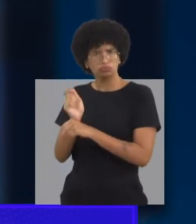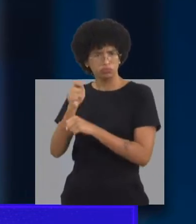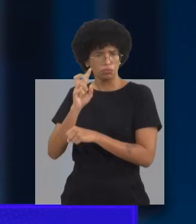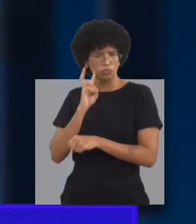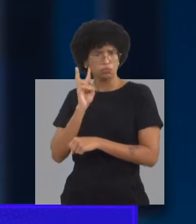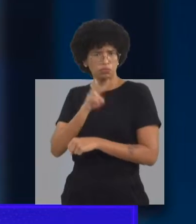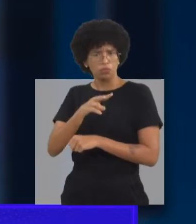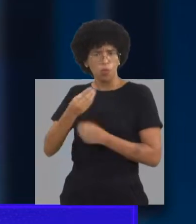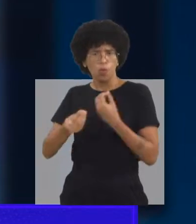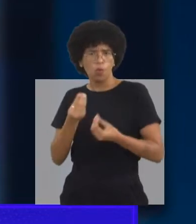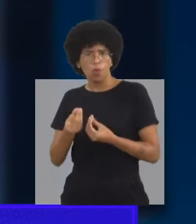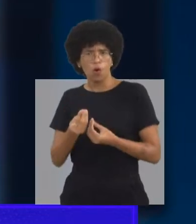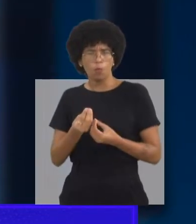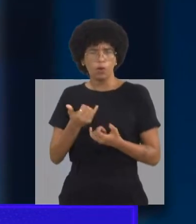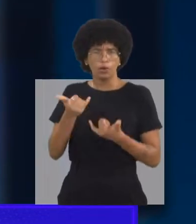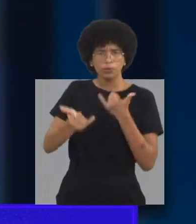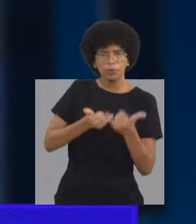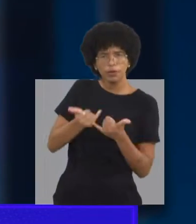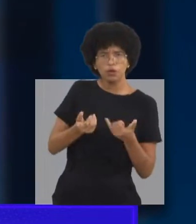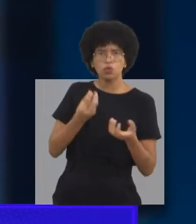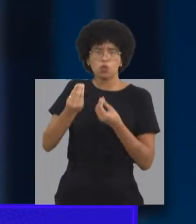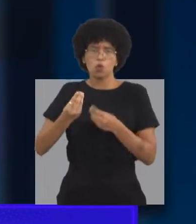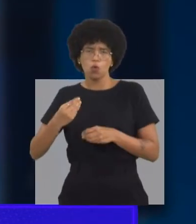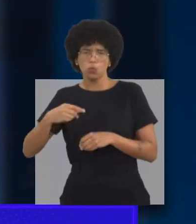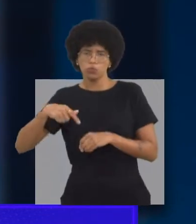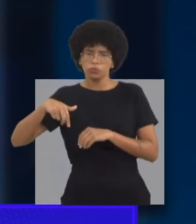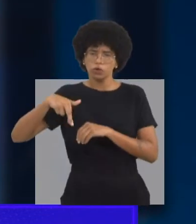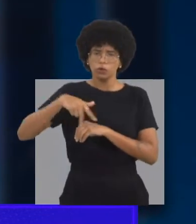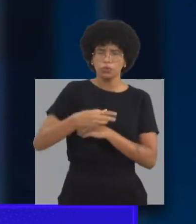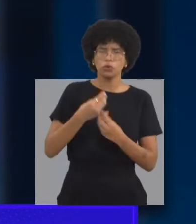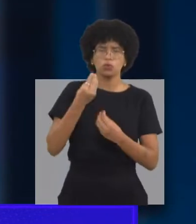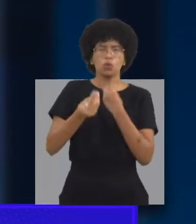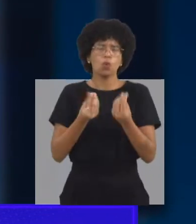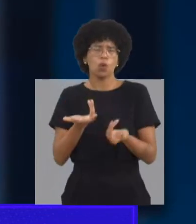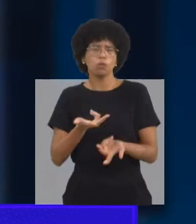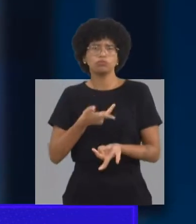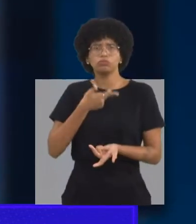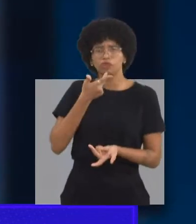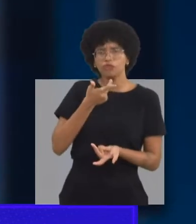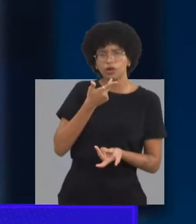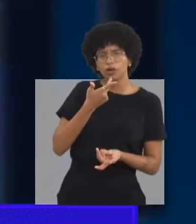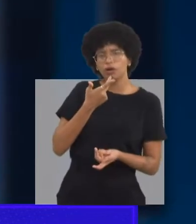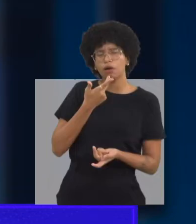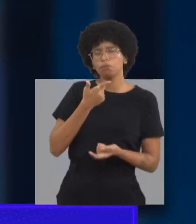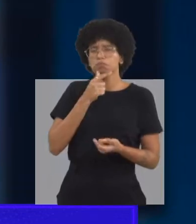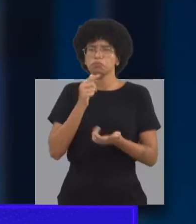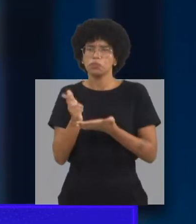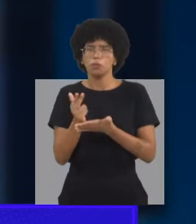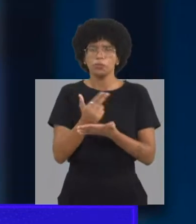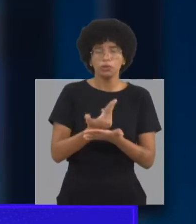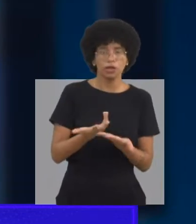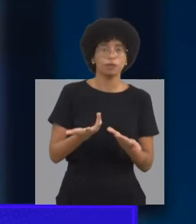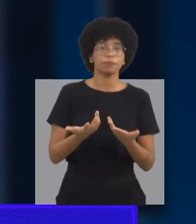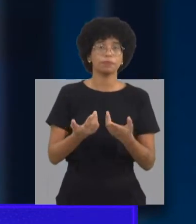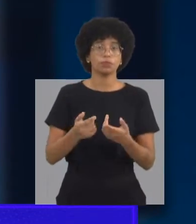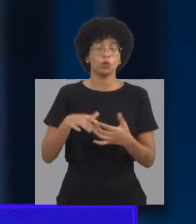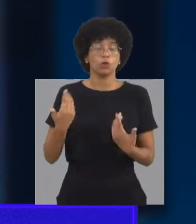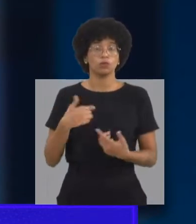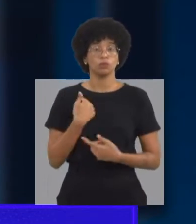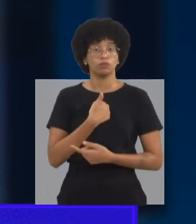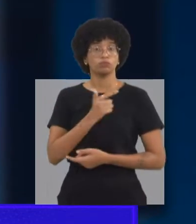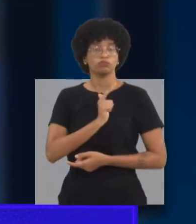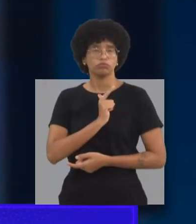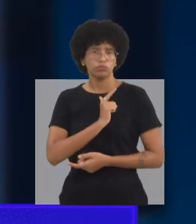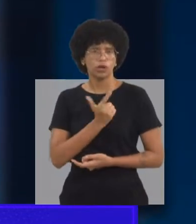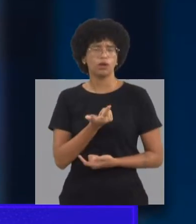acontecendo o atendimento e a gente ir levantando as situações que a criança, olha, você vê como que ela